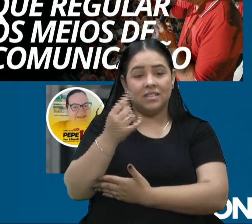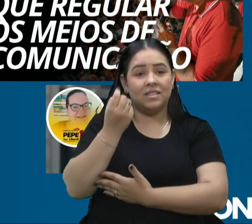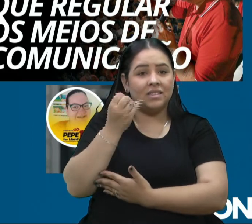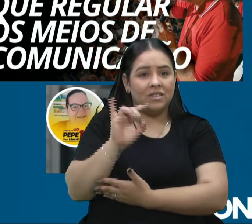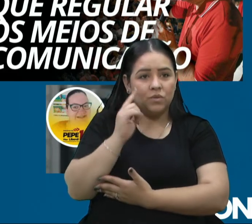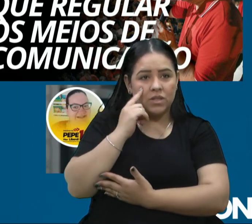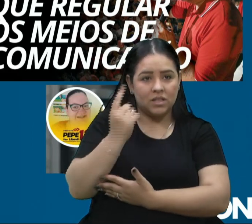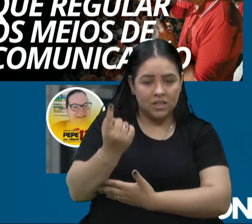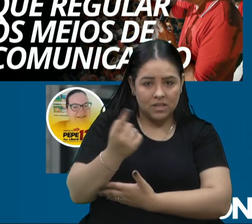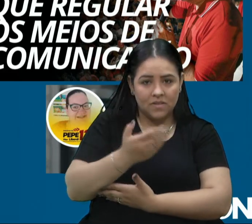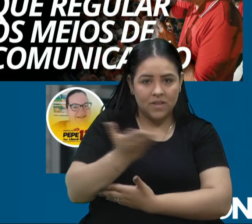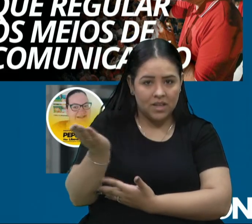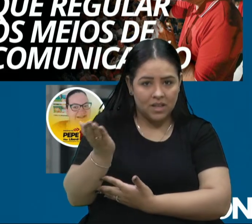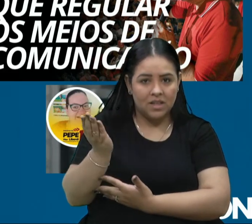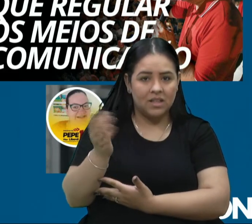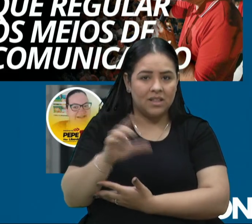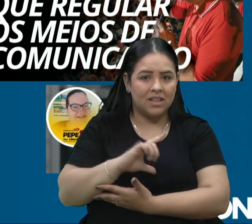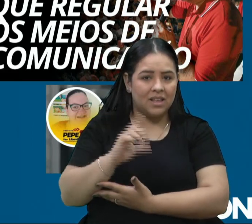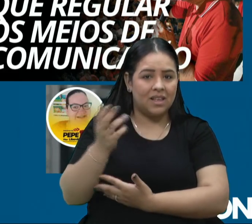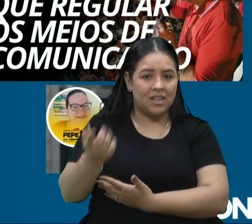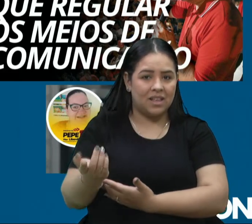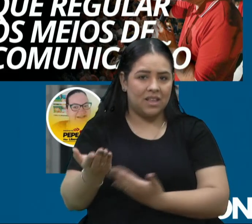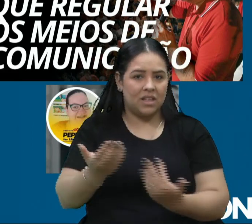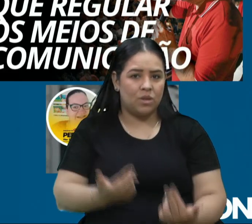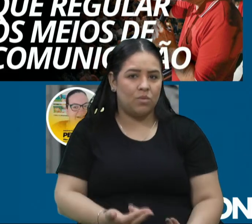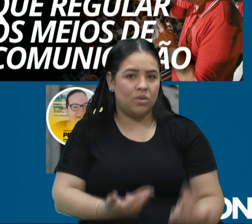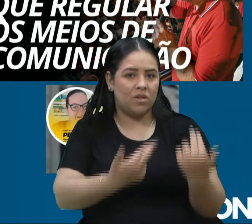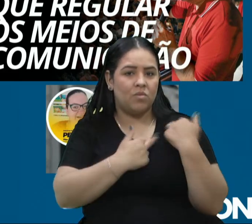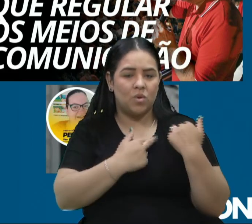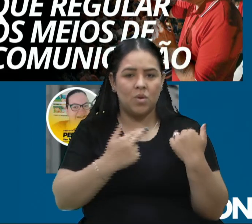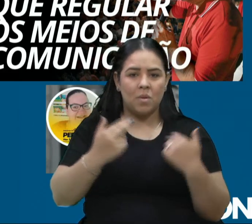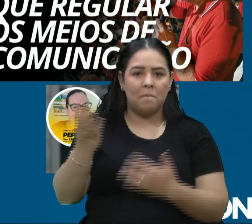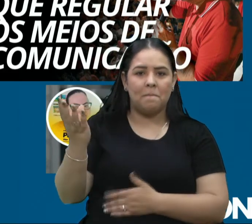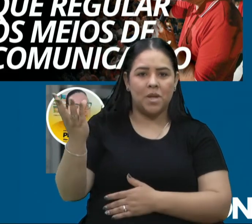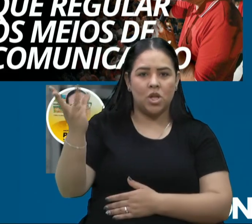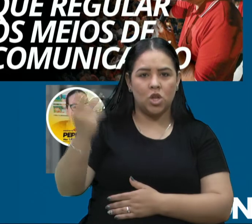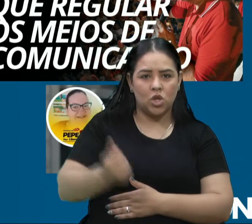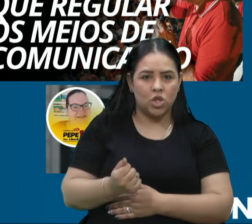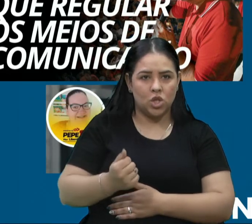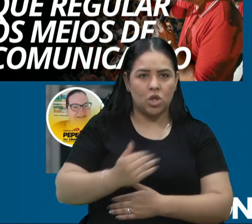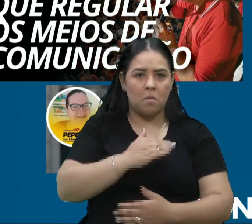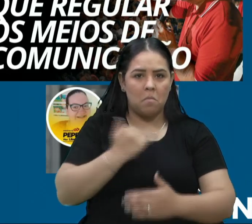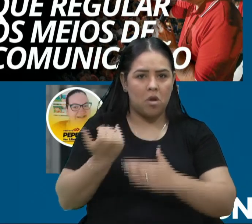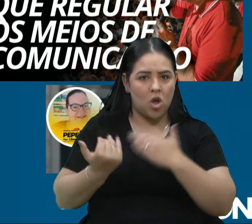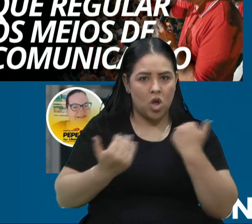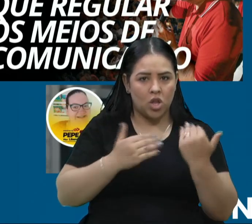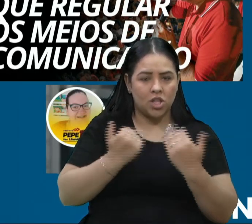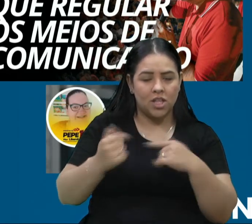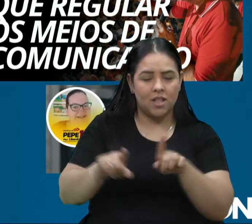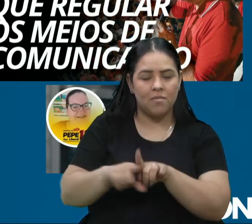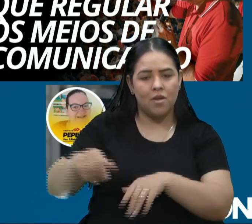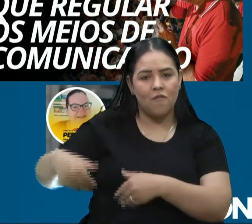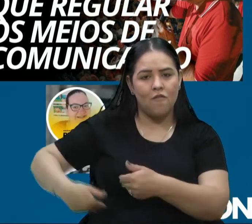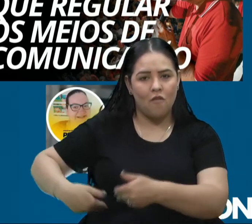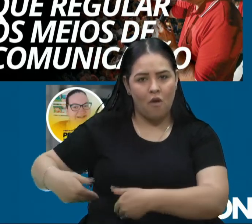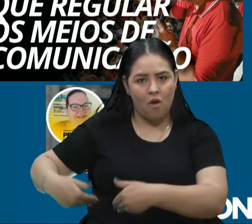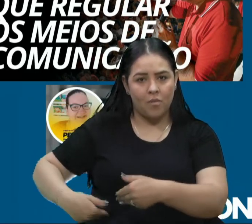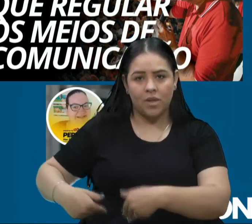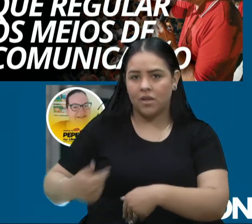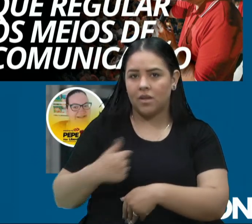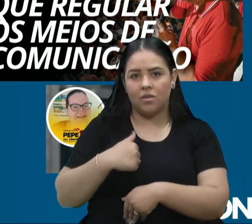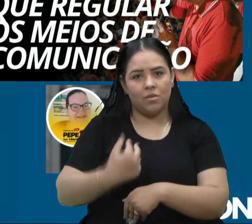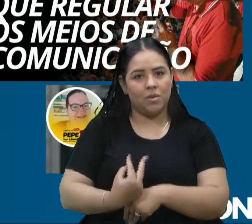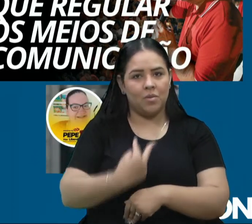responsável por milhares, senão milhões de mortes por fuzilamento e por fome. Então, eu não tenho como me aliar